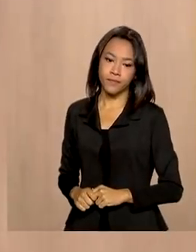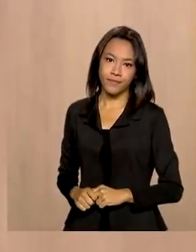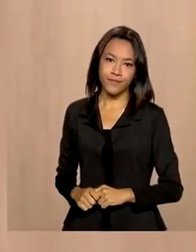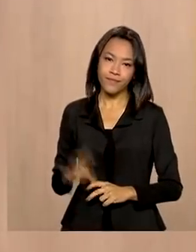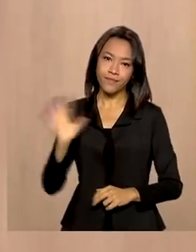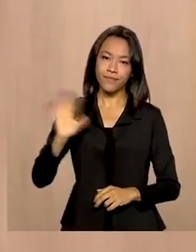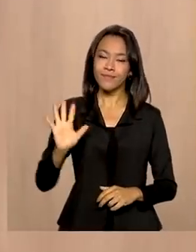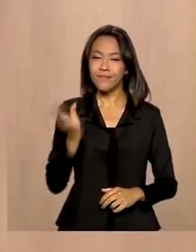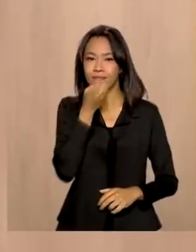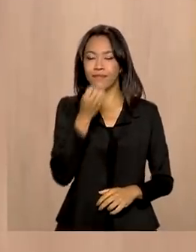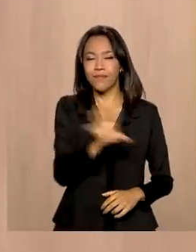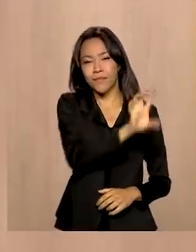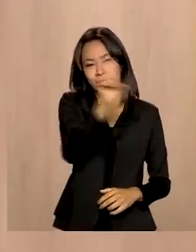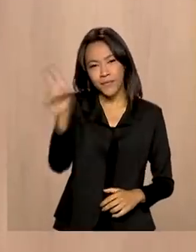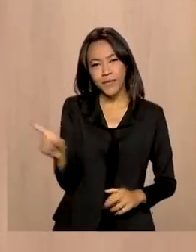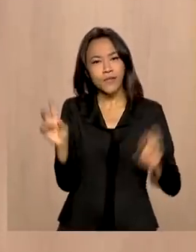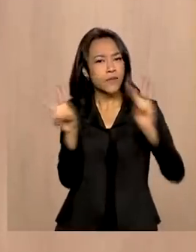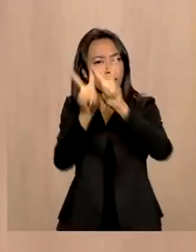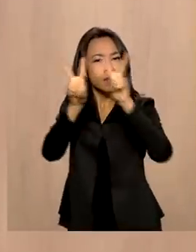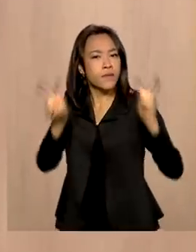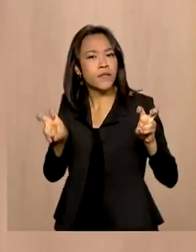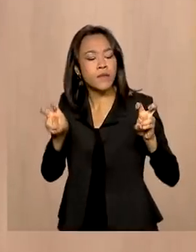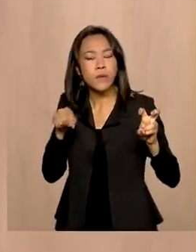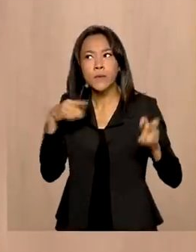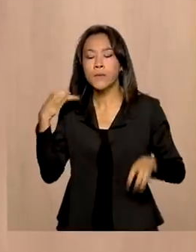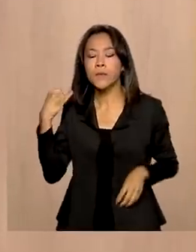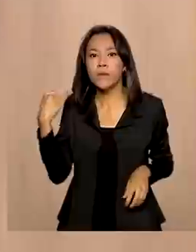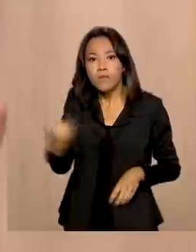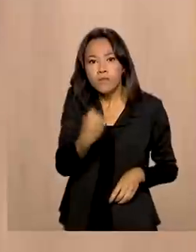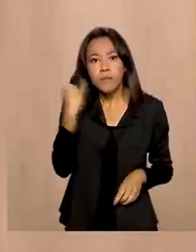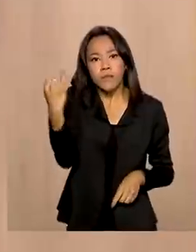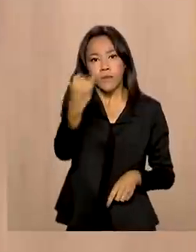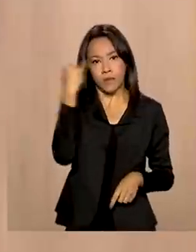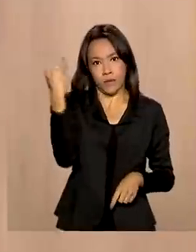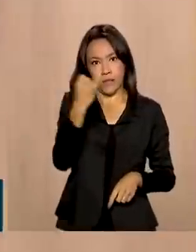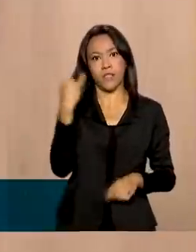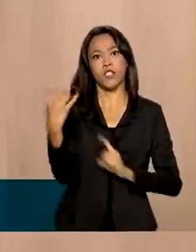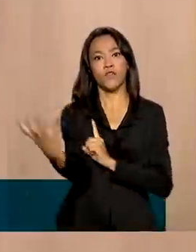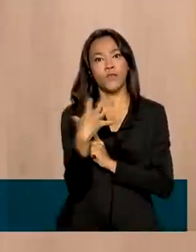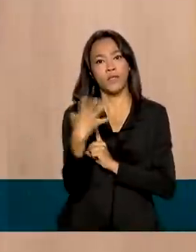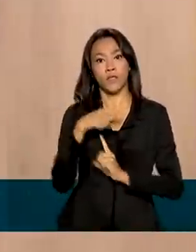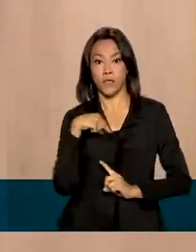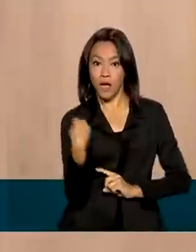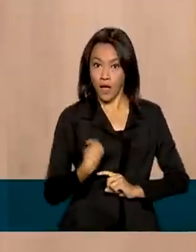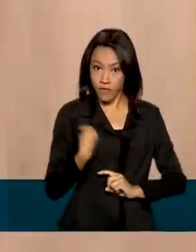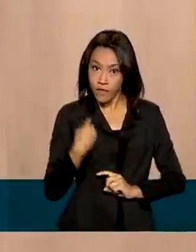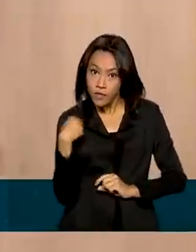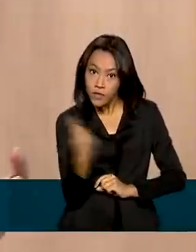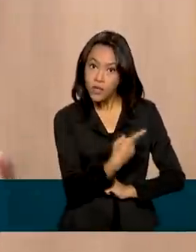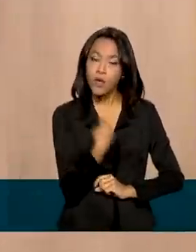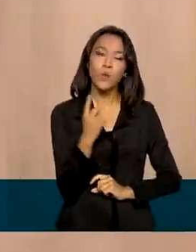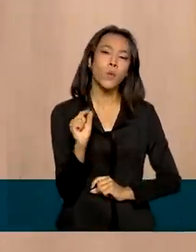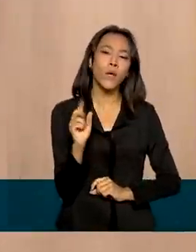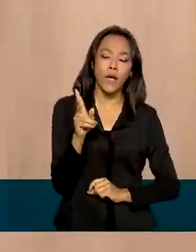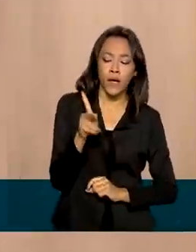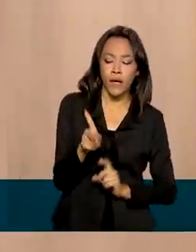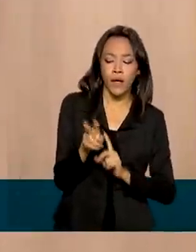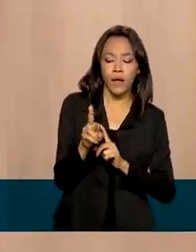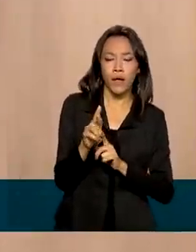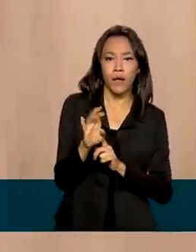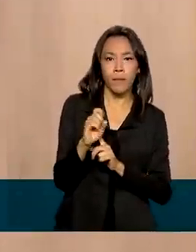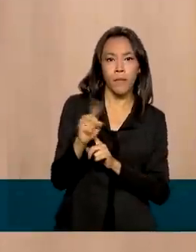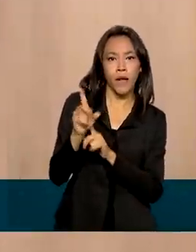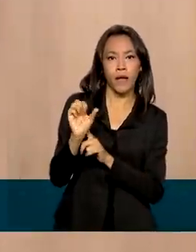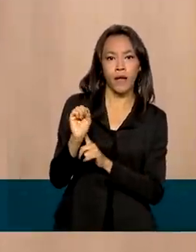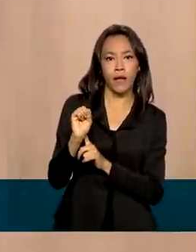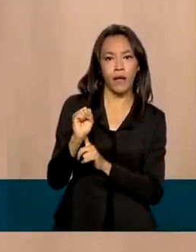Bom dia, bom dia a todos. O nosso tema de hoje é algo de suma importância que afeta a vida de todos nós, que é o pré-sal. O pré-sal, como todos sabem, representa uma